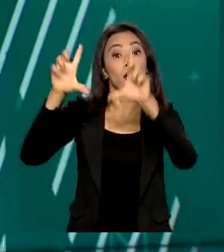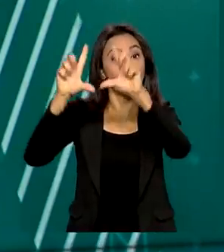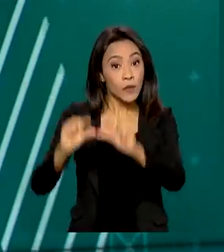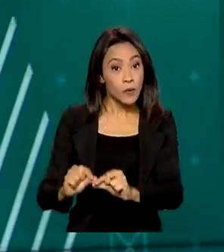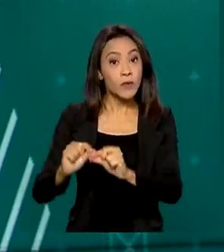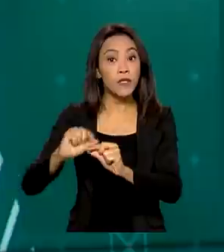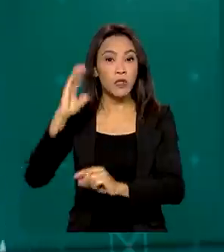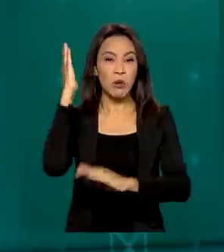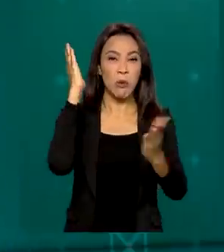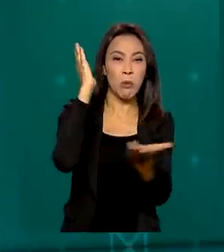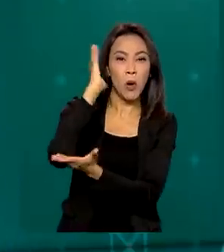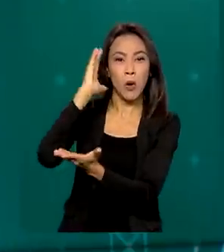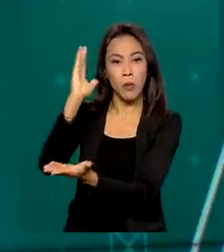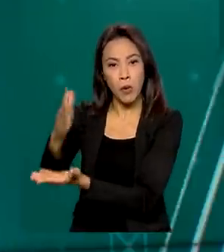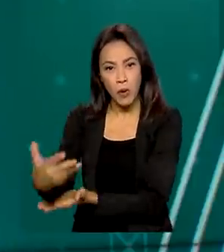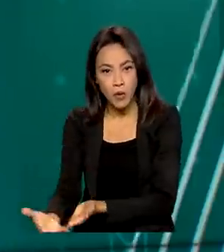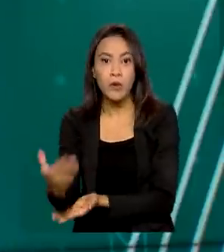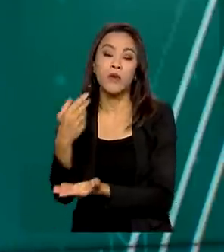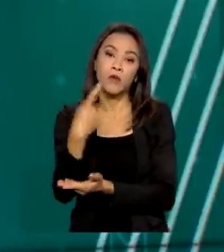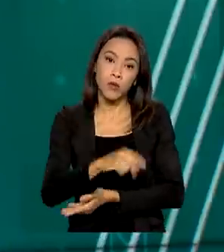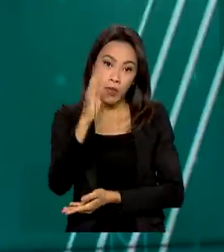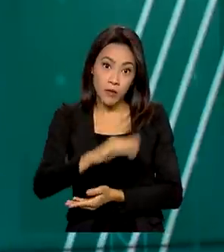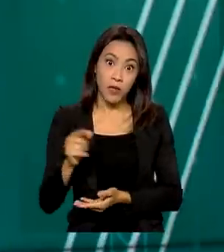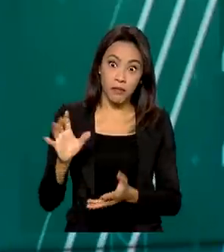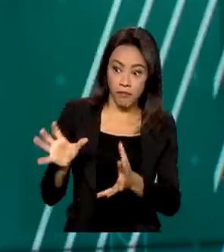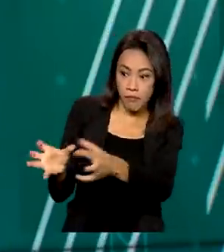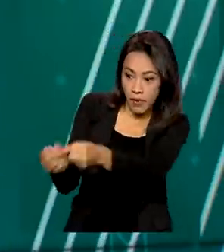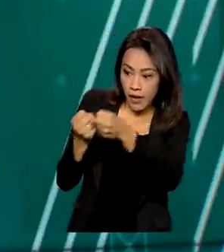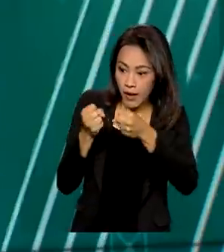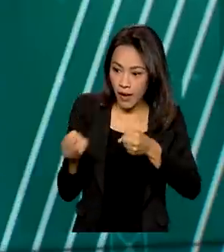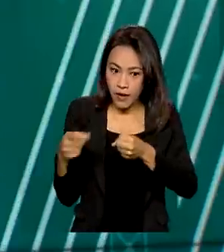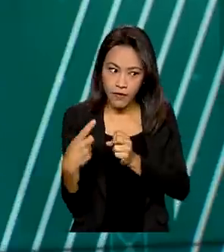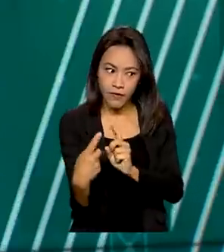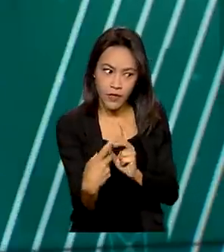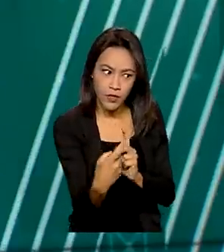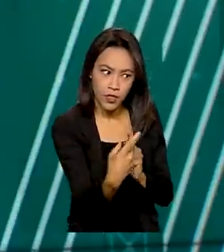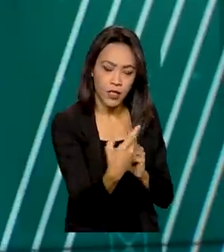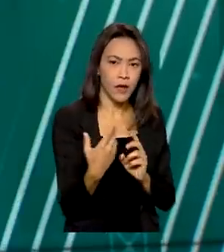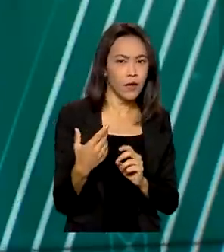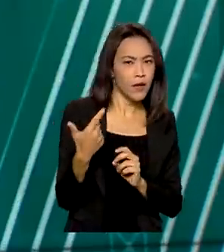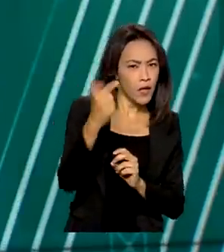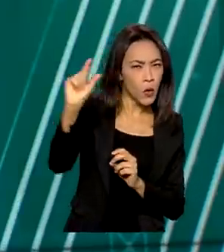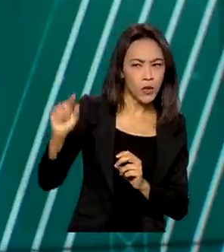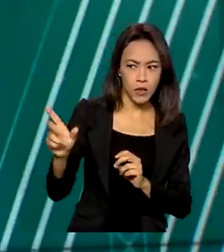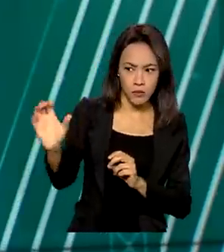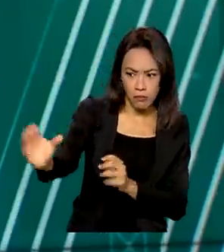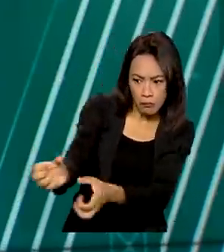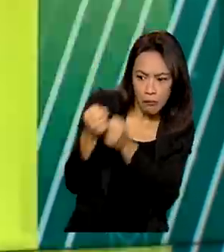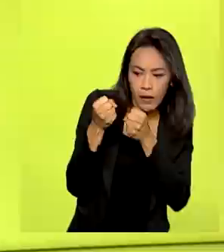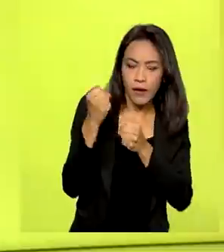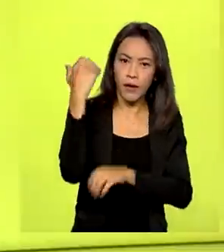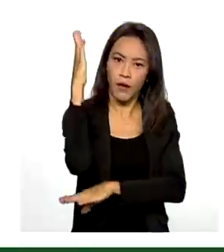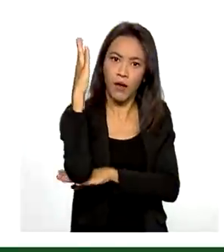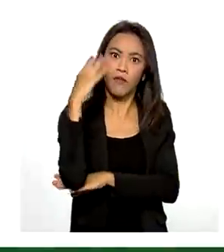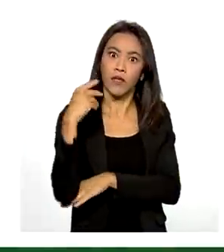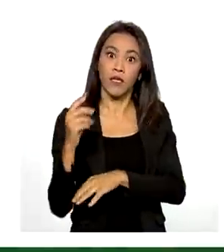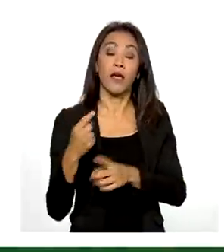ajuda na identificação de espécies que podem ser vendidas e aquelas que são proibidas e correm risco de extinção.